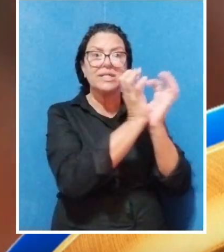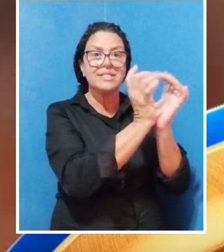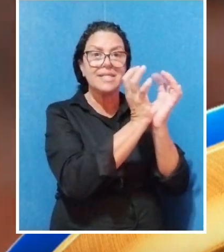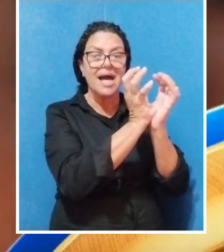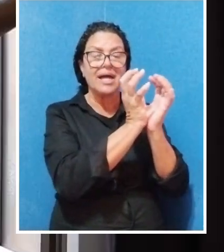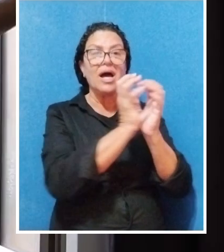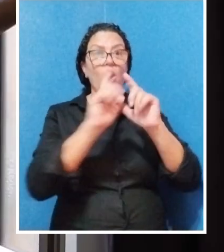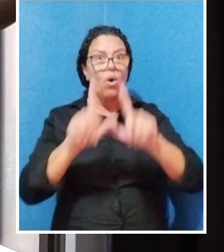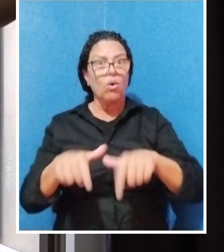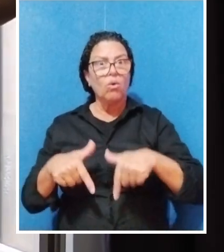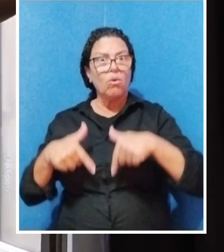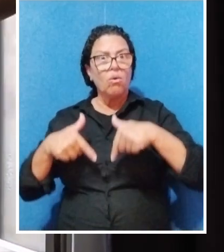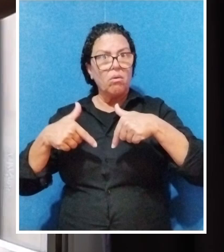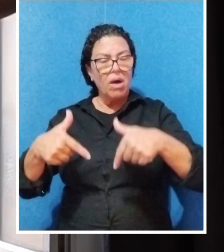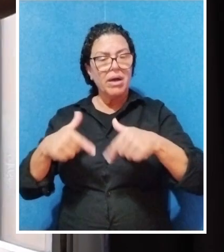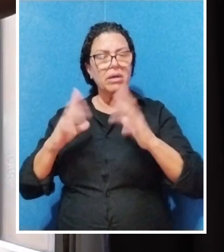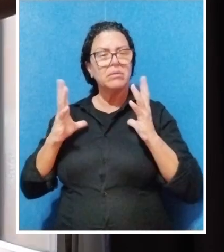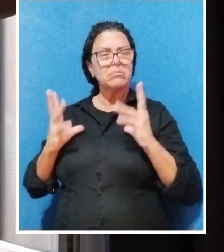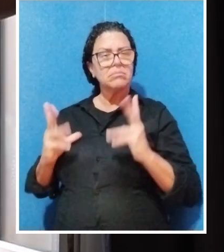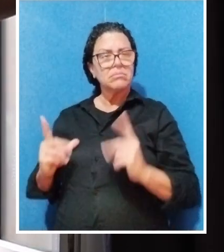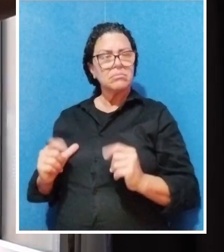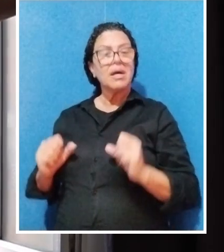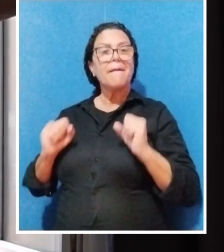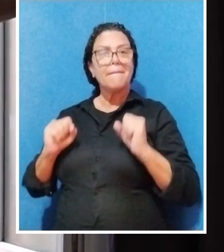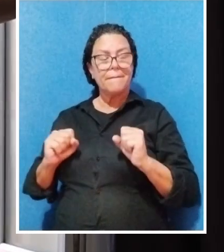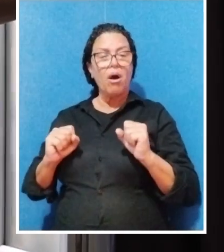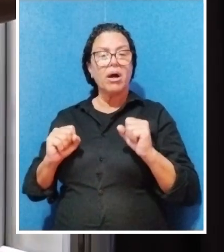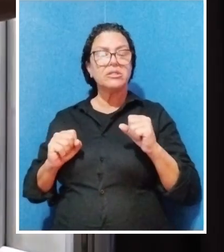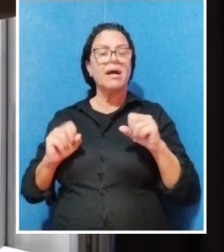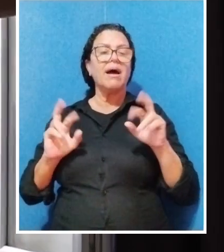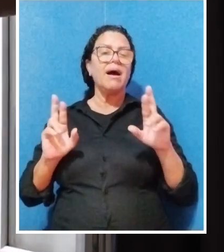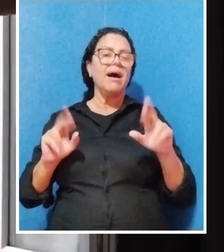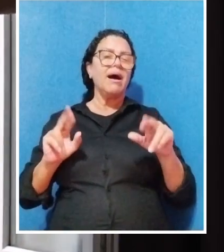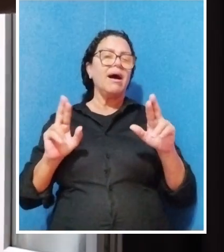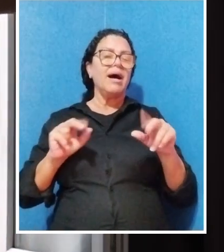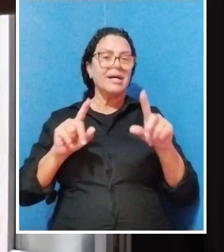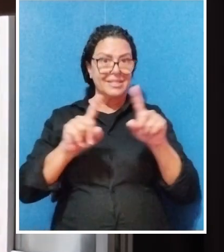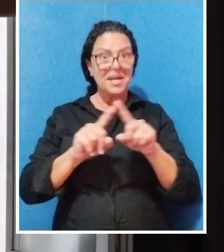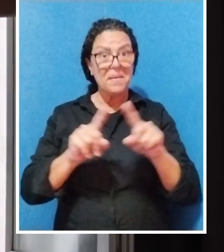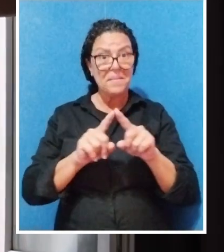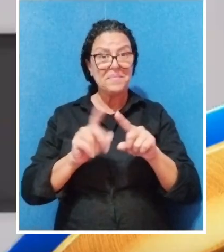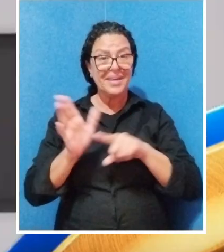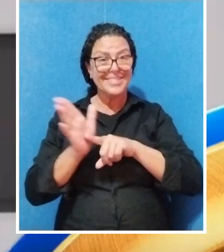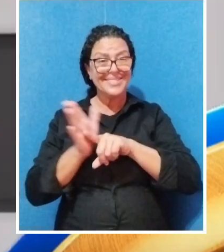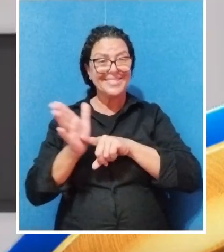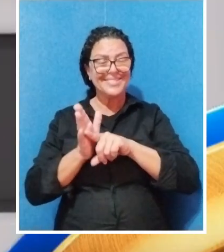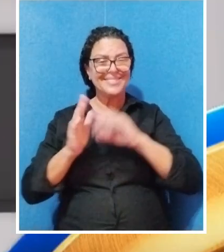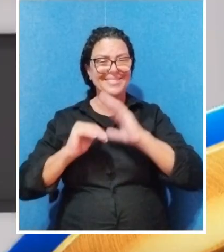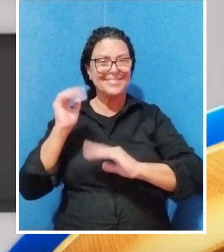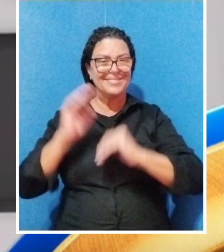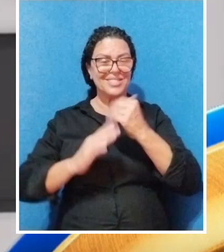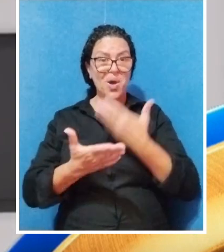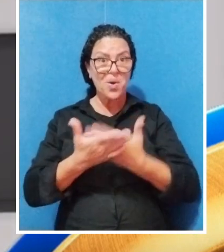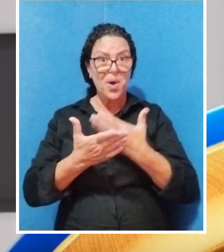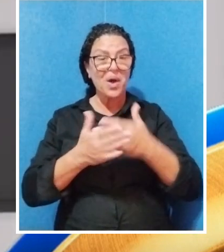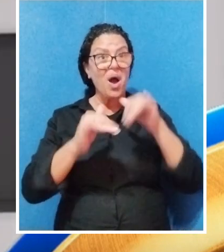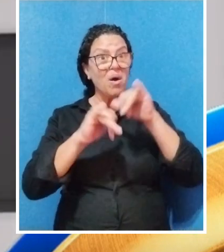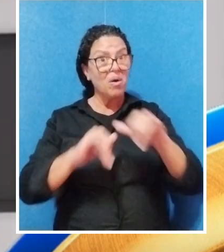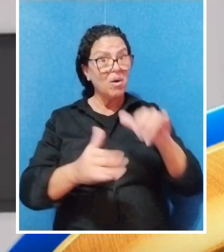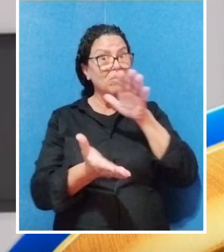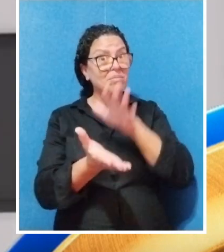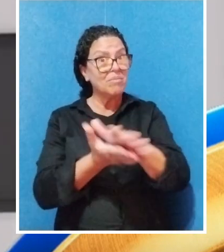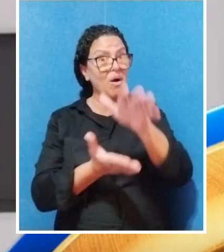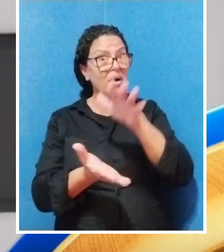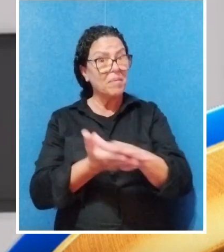do cérebro. O ato físico de limpeza também pode ser relaxante, segundo alguns especialistas. Em um estudo